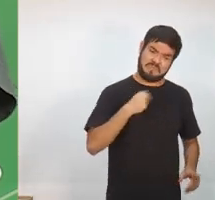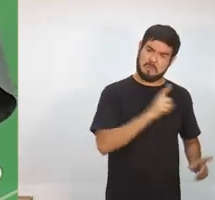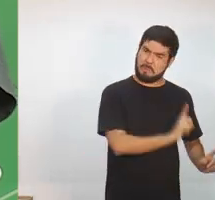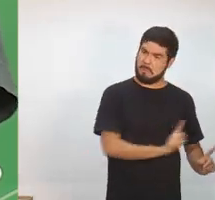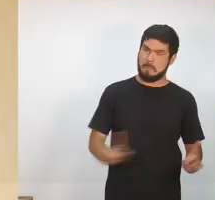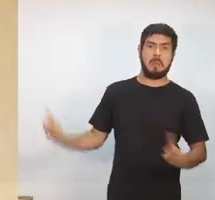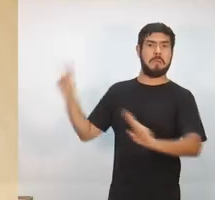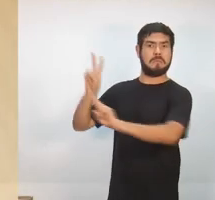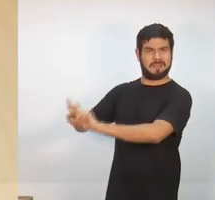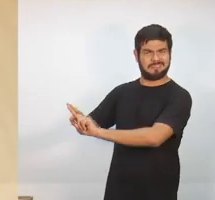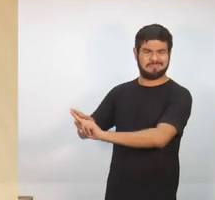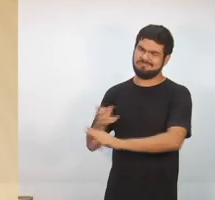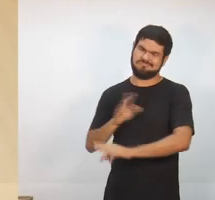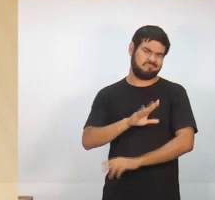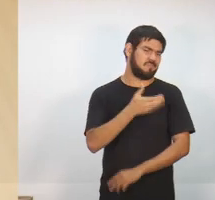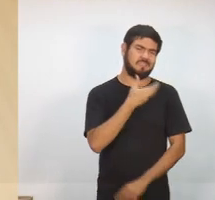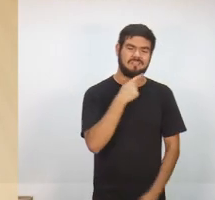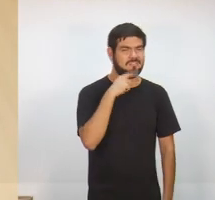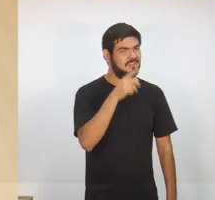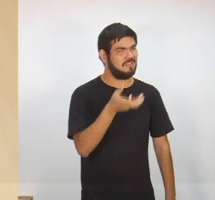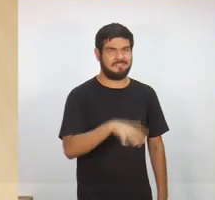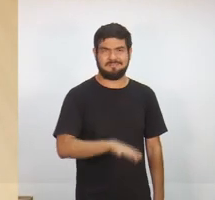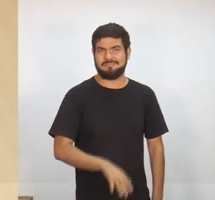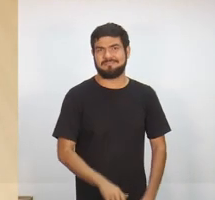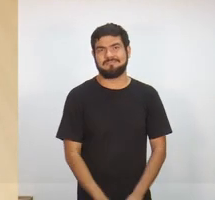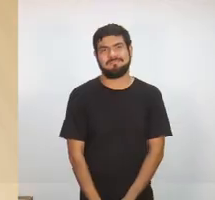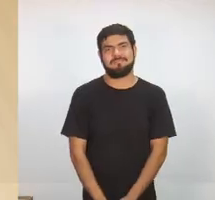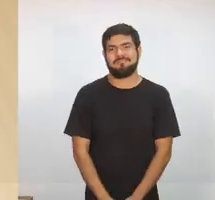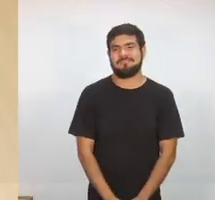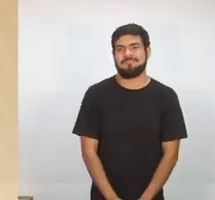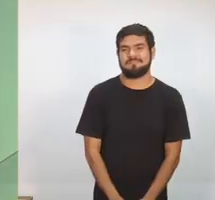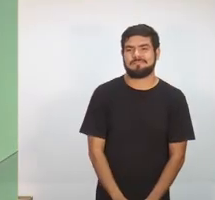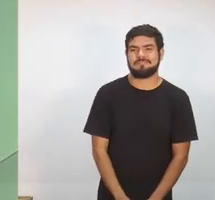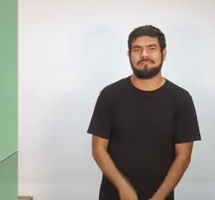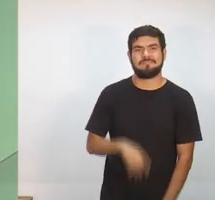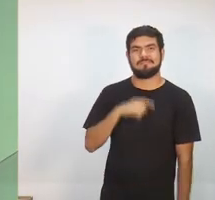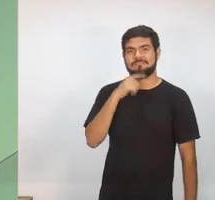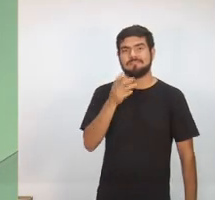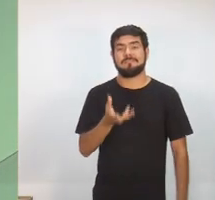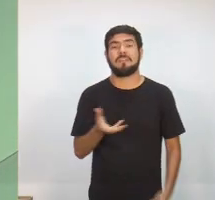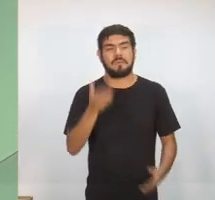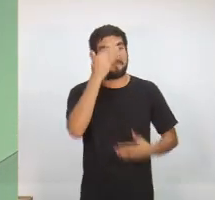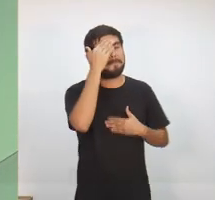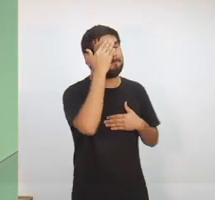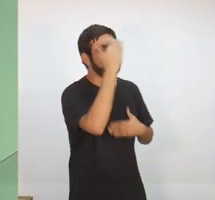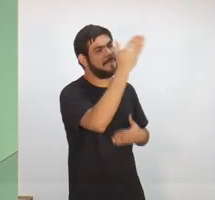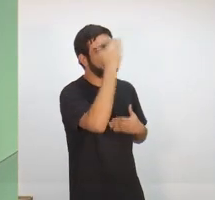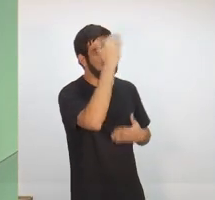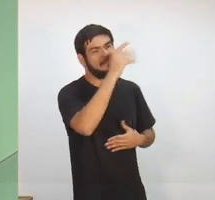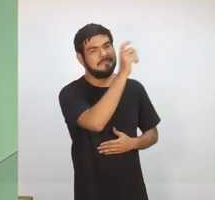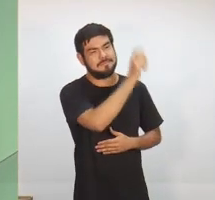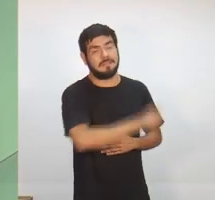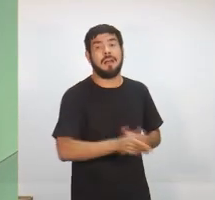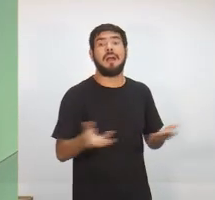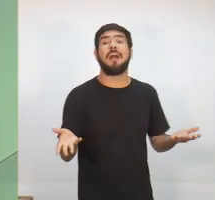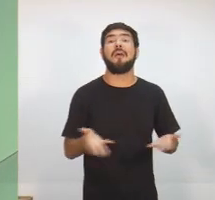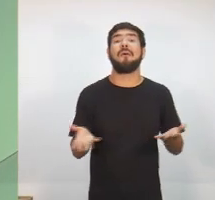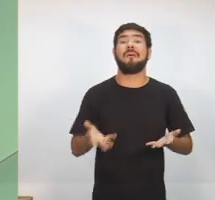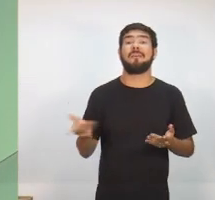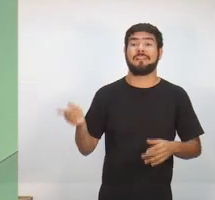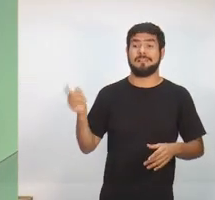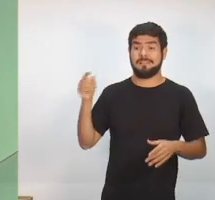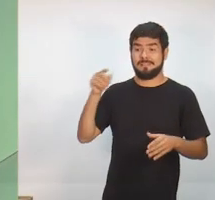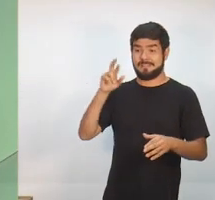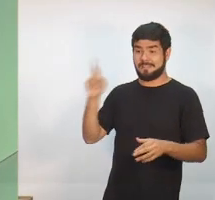ou alguém aqui chorando. Muito obrigada, candidato. Na ordem de sorteio, o próximo candidato que vai responder a pergunta